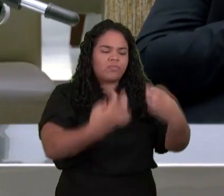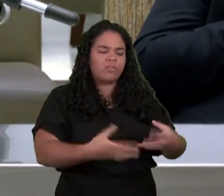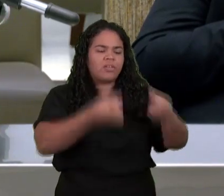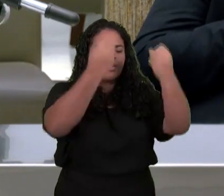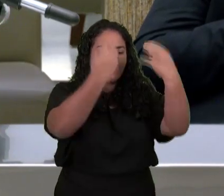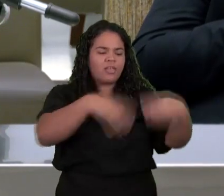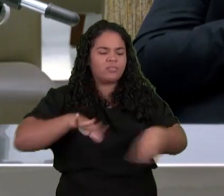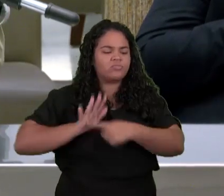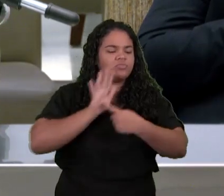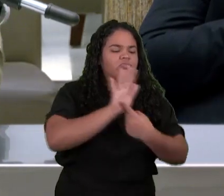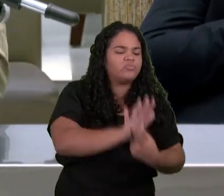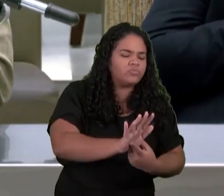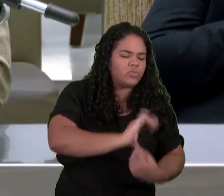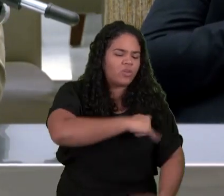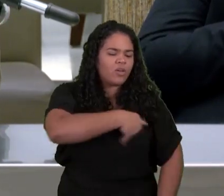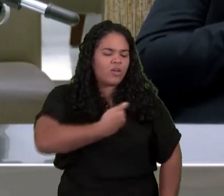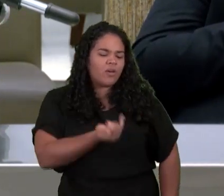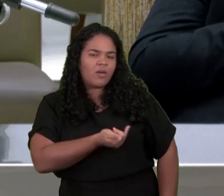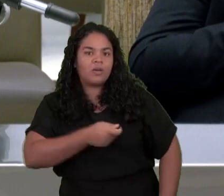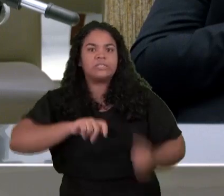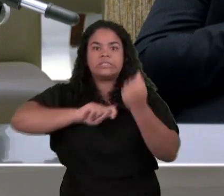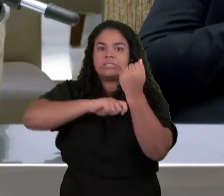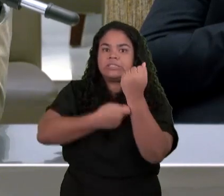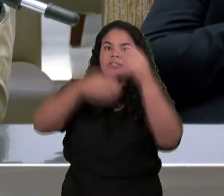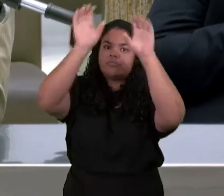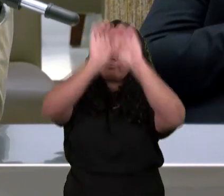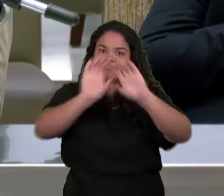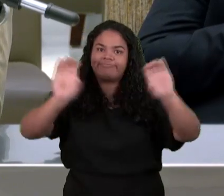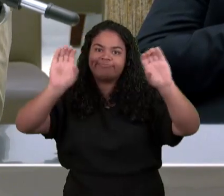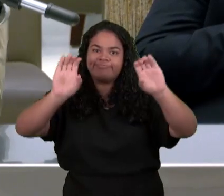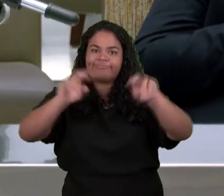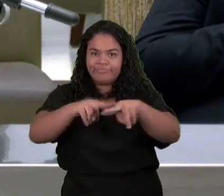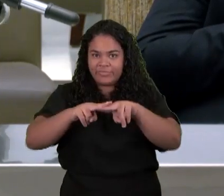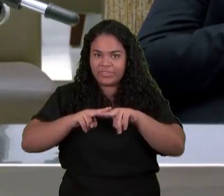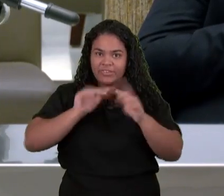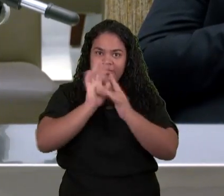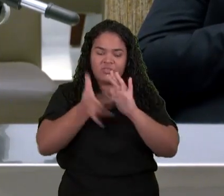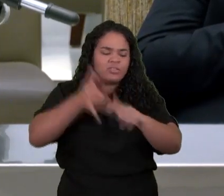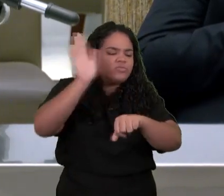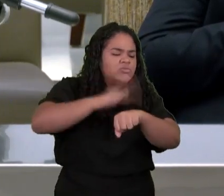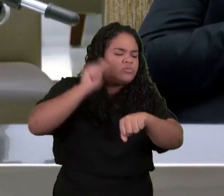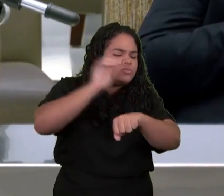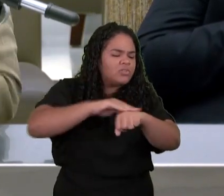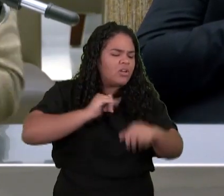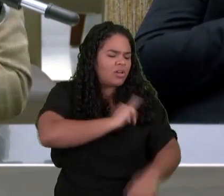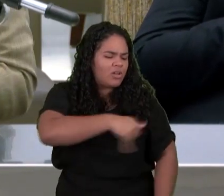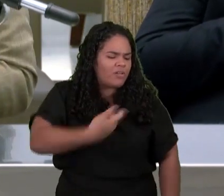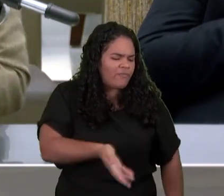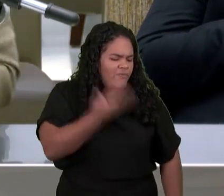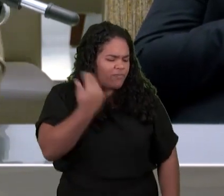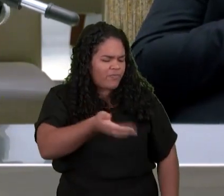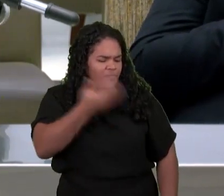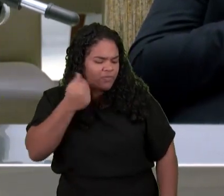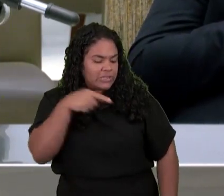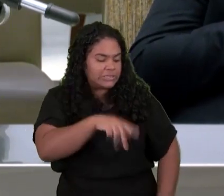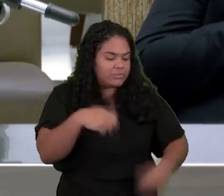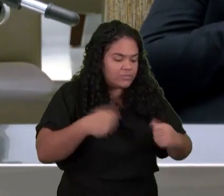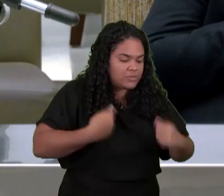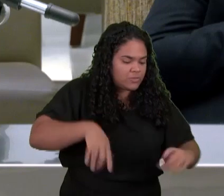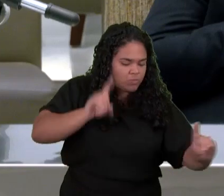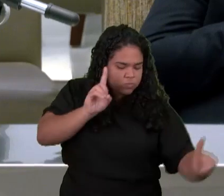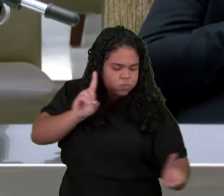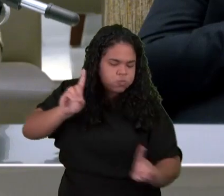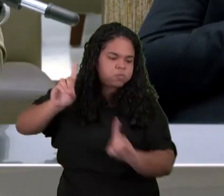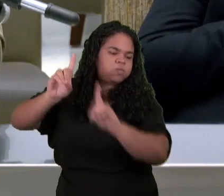E Jesus Lhe diz Sobe aqui Eu quero que você Venha para perto De mim E